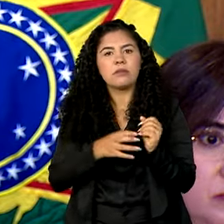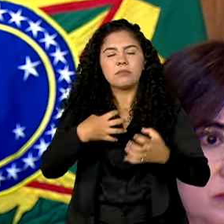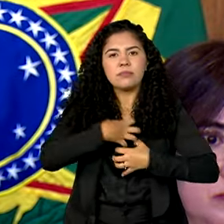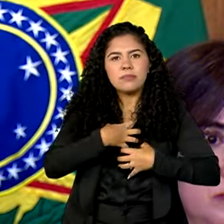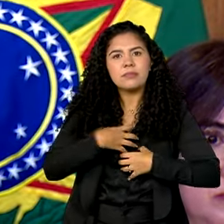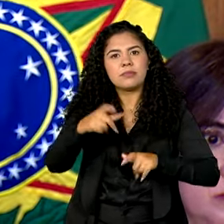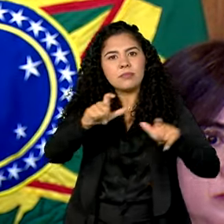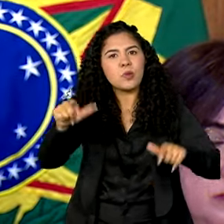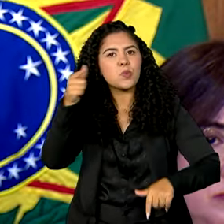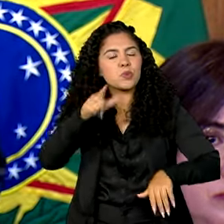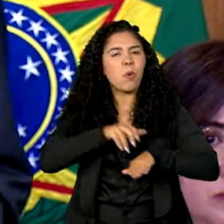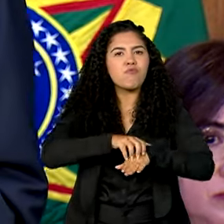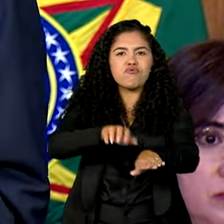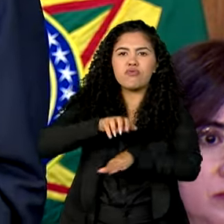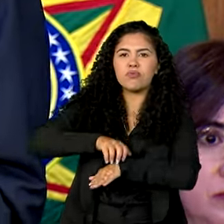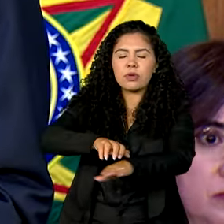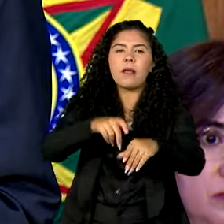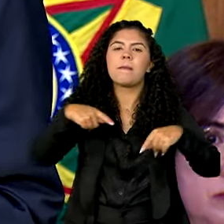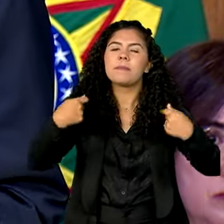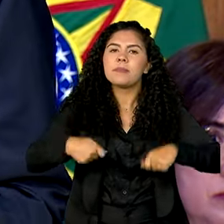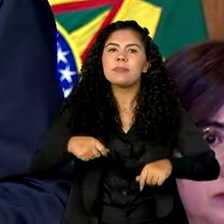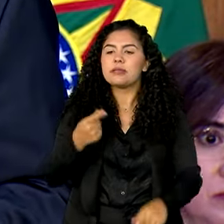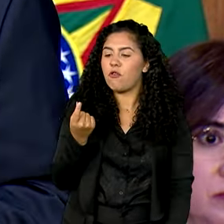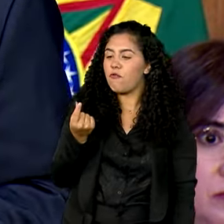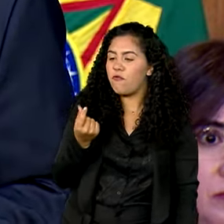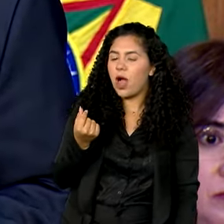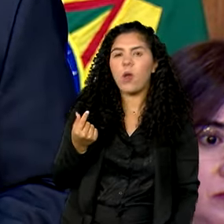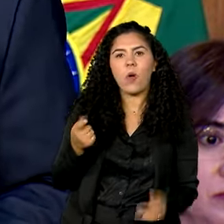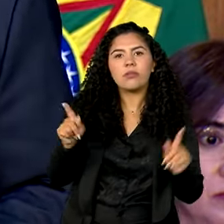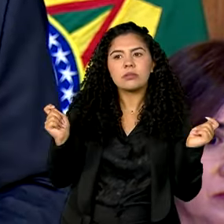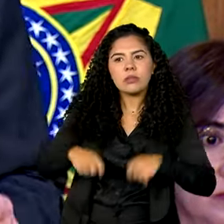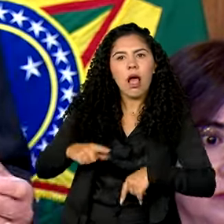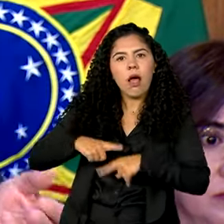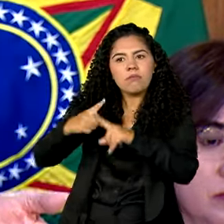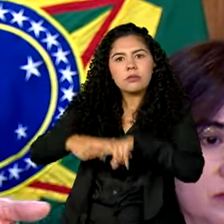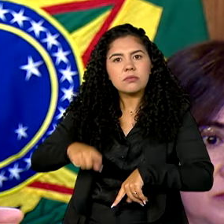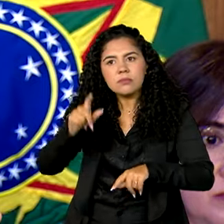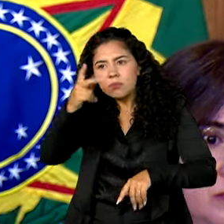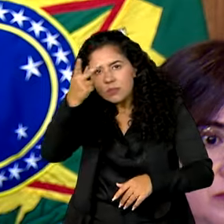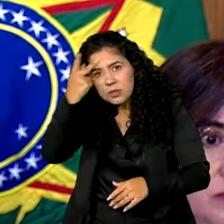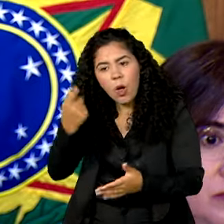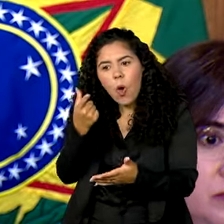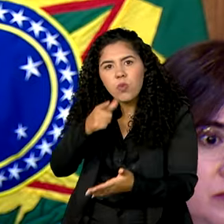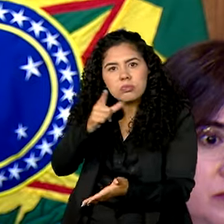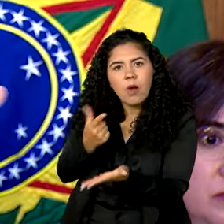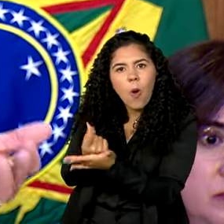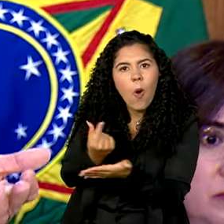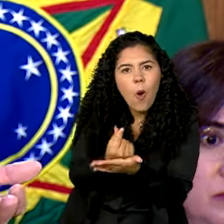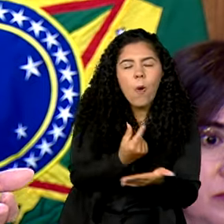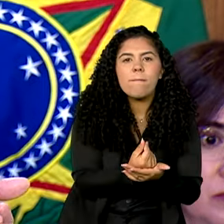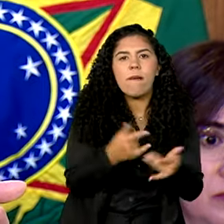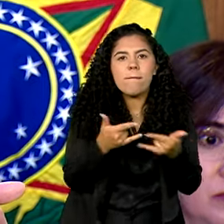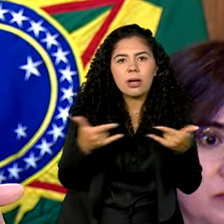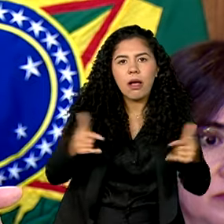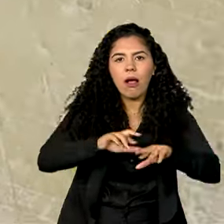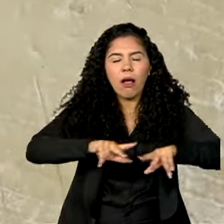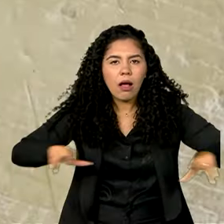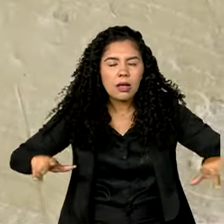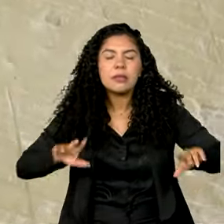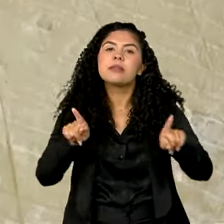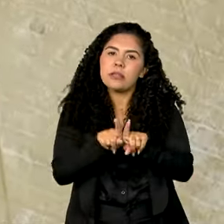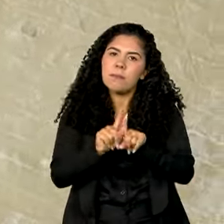viajarem. Nós temos que ter preços competitivos para que as pessoas possam viajar. E temos que oferecer